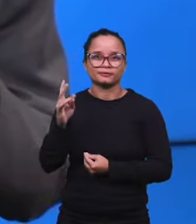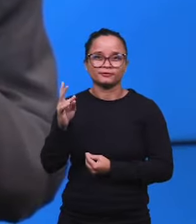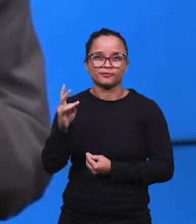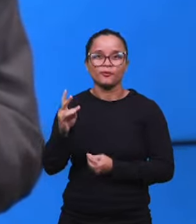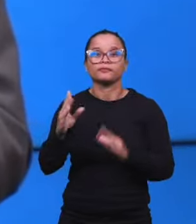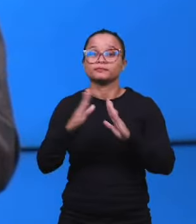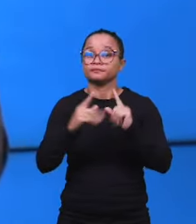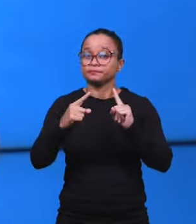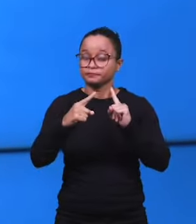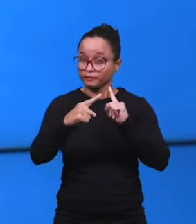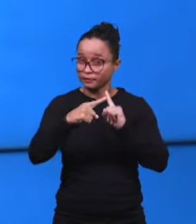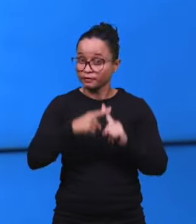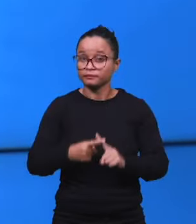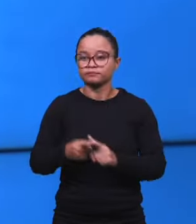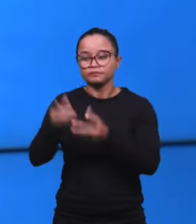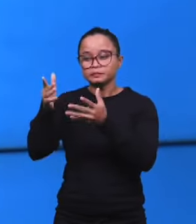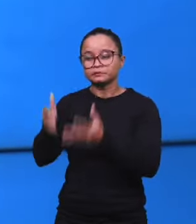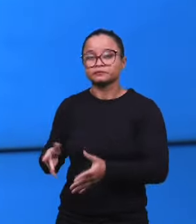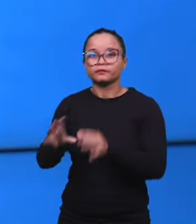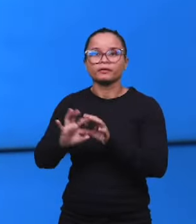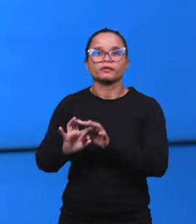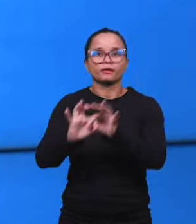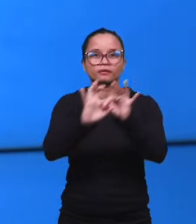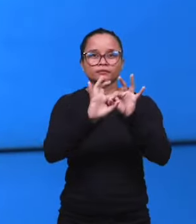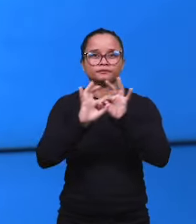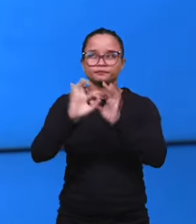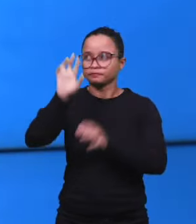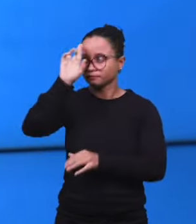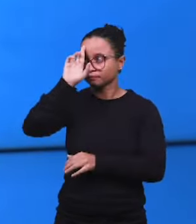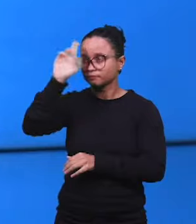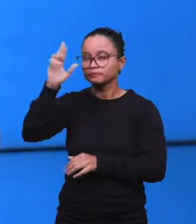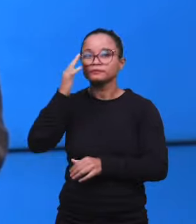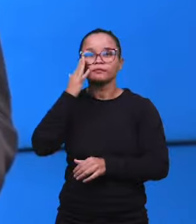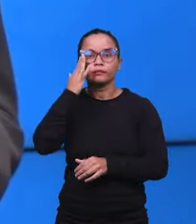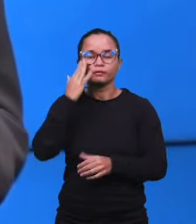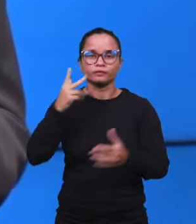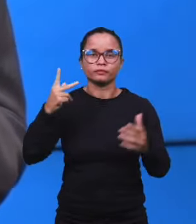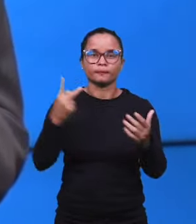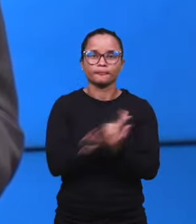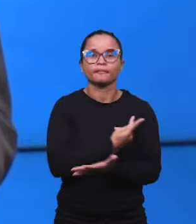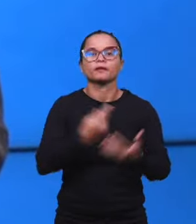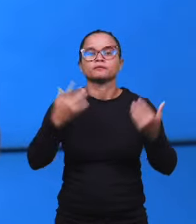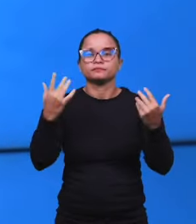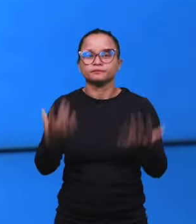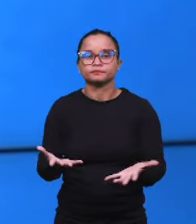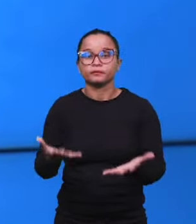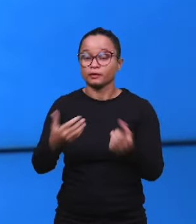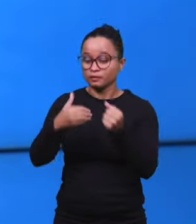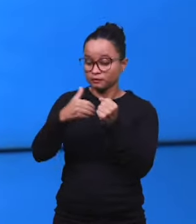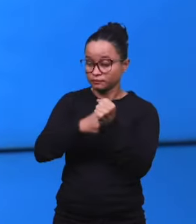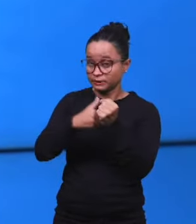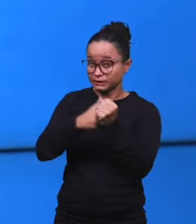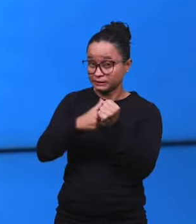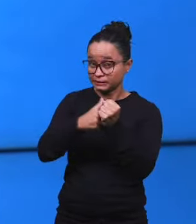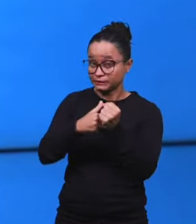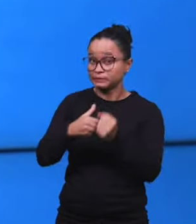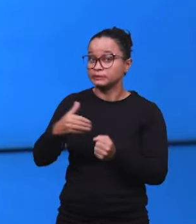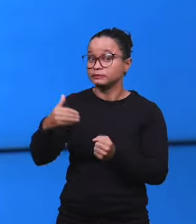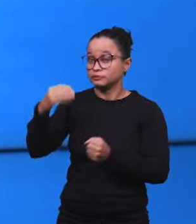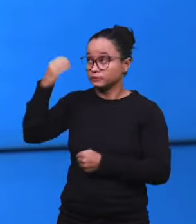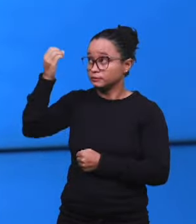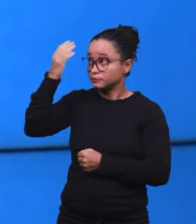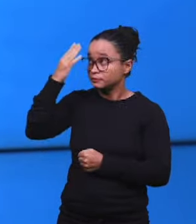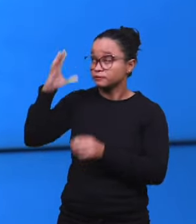estão na intimidade da comunhão com o Senhor. E quando acontece isso? Quando ela entra nos mistérios